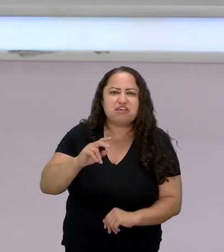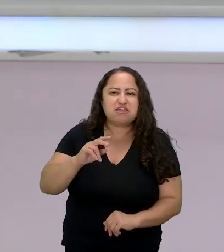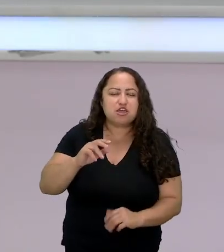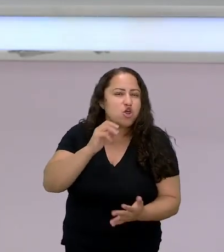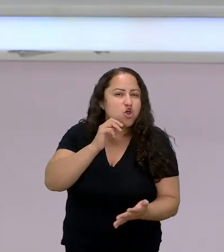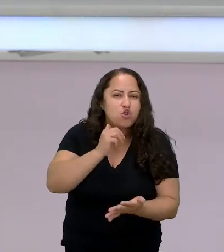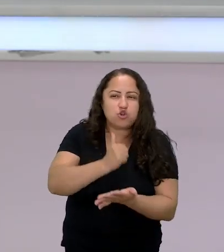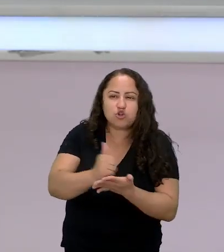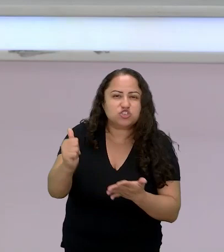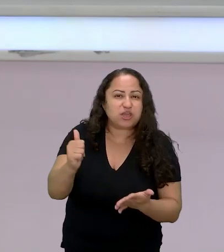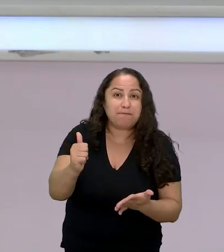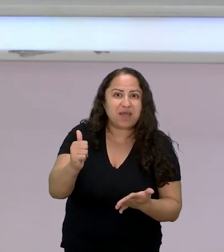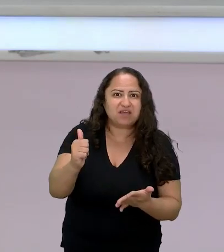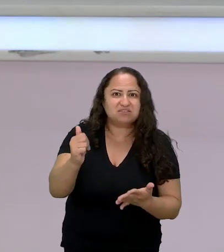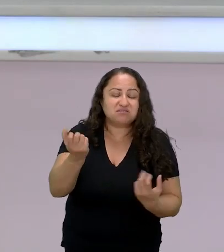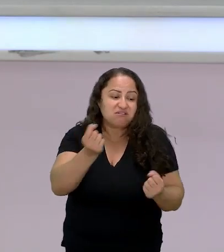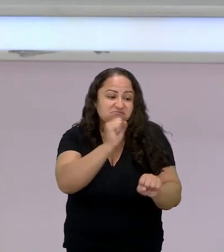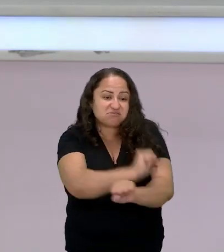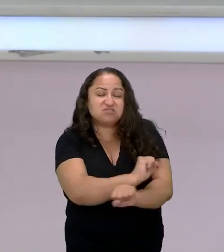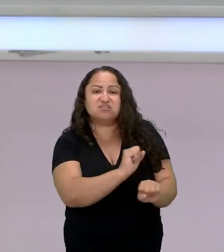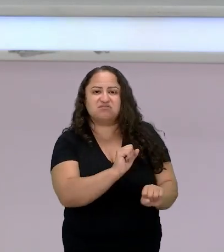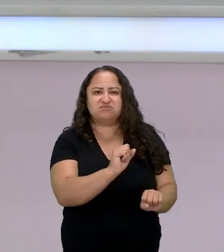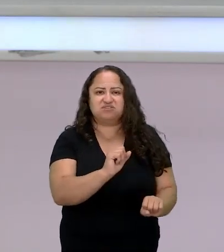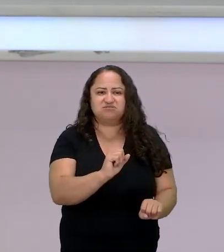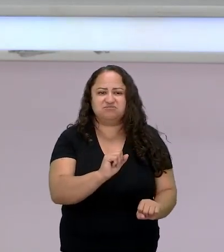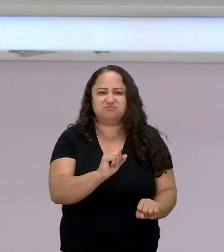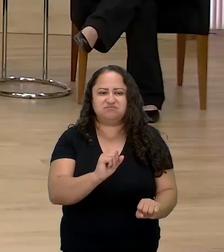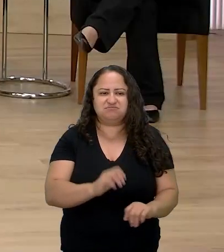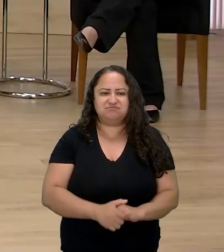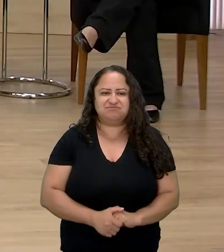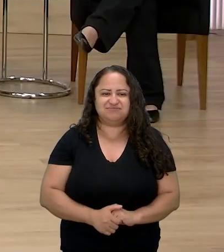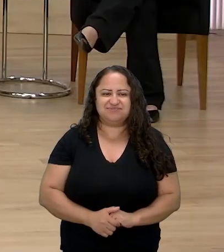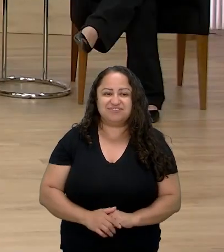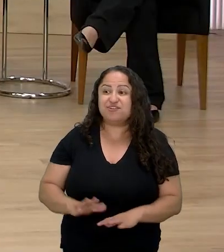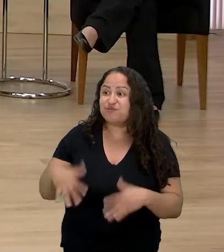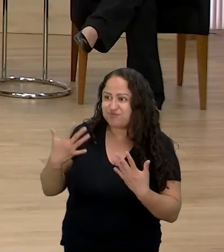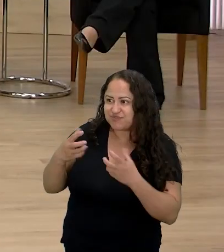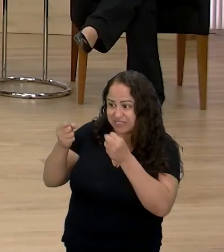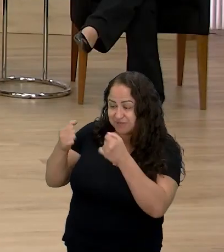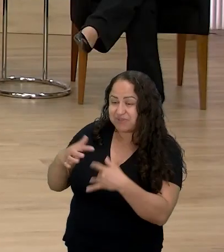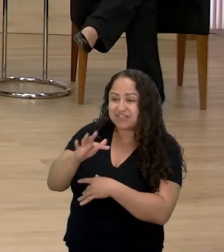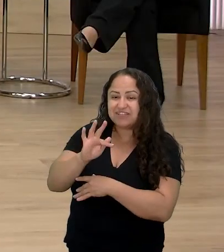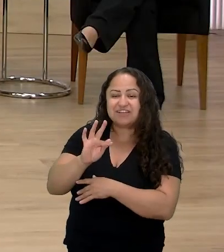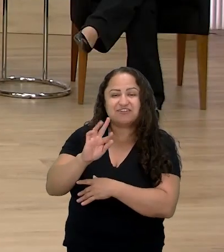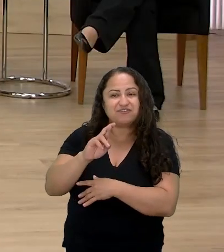então ela é uma mulher fala a Fran está aqui doida para falar